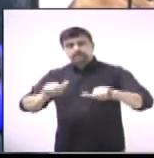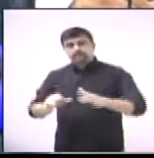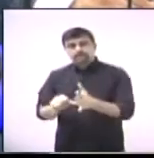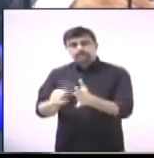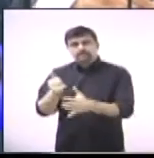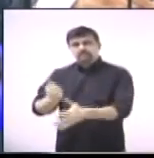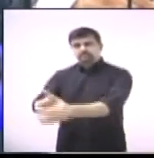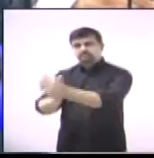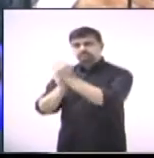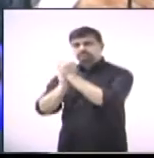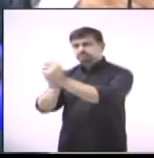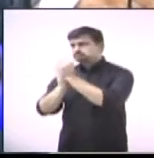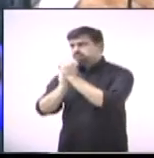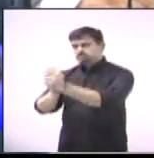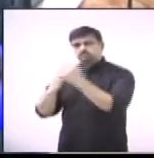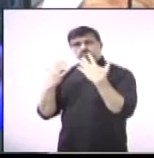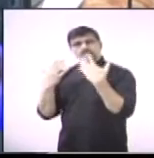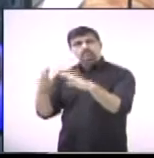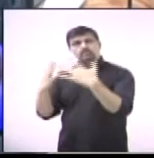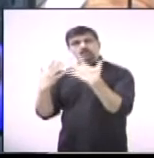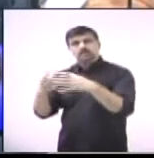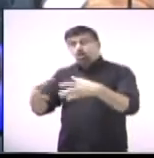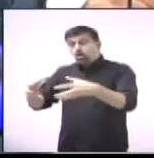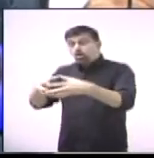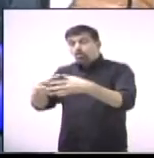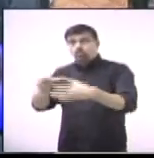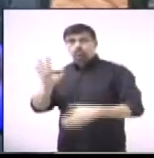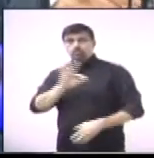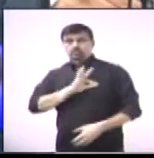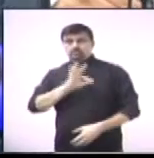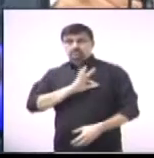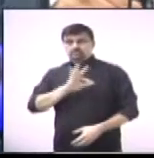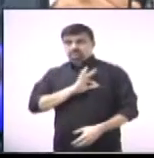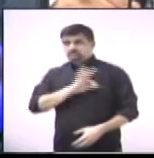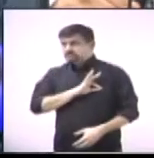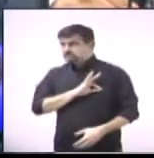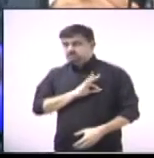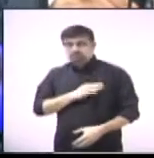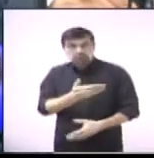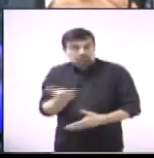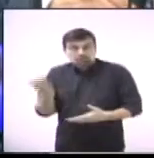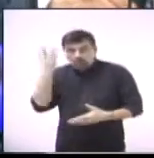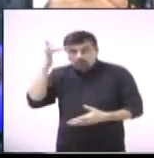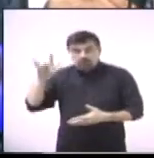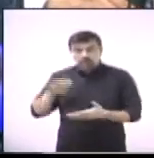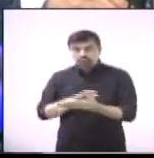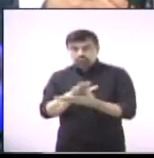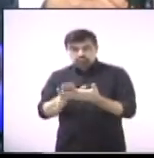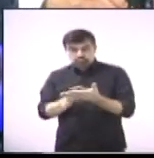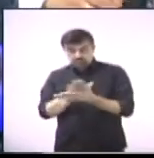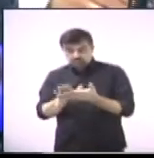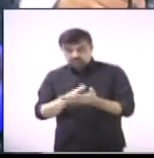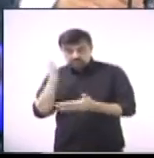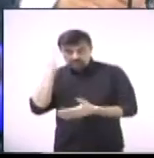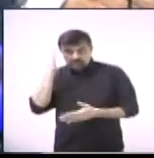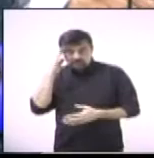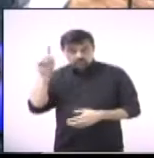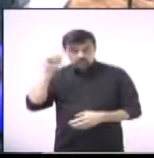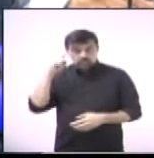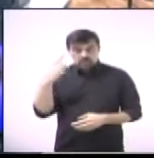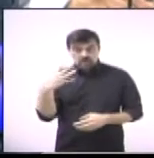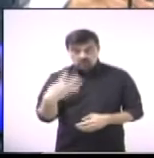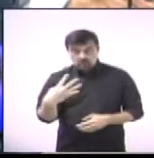parabéns à polícia. Não sei se é de conhecimento de todos, mas no dia 4 da semana passada